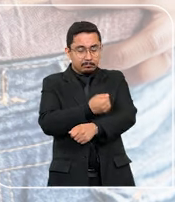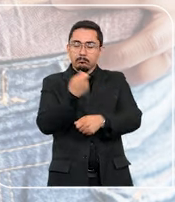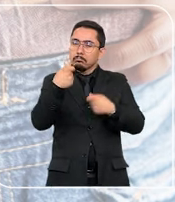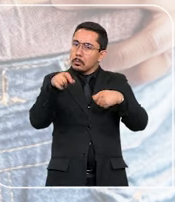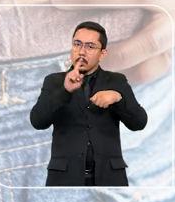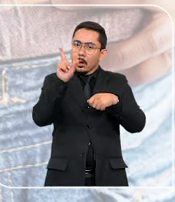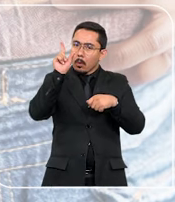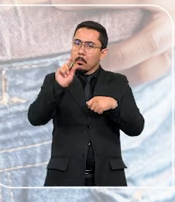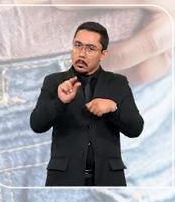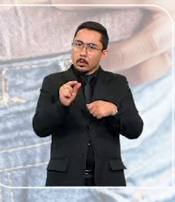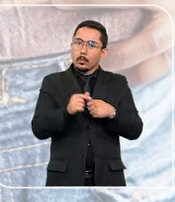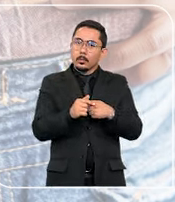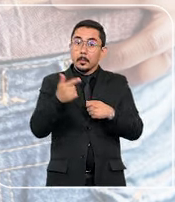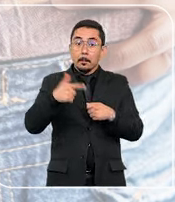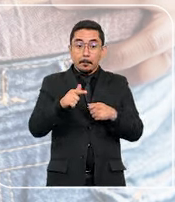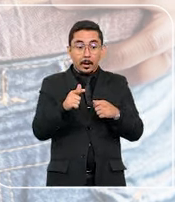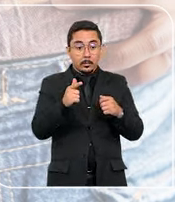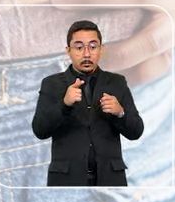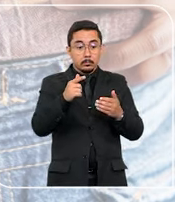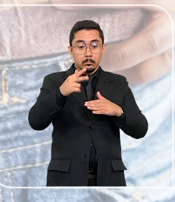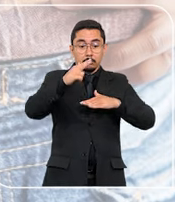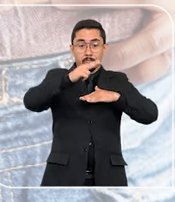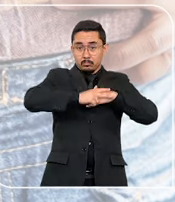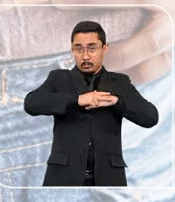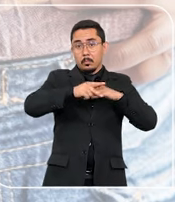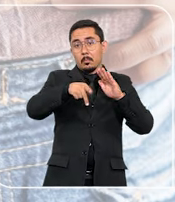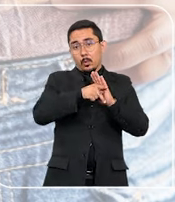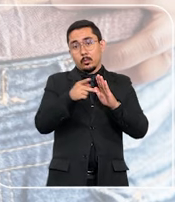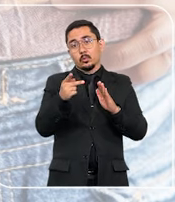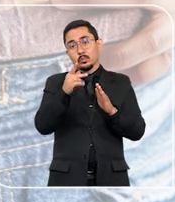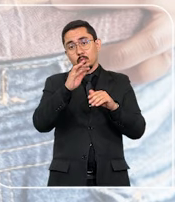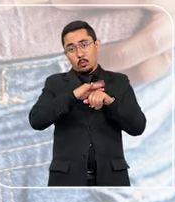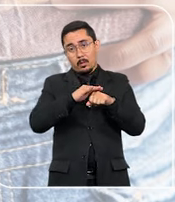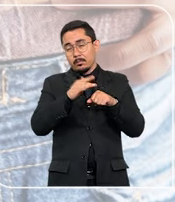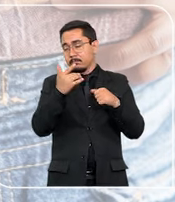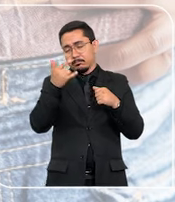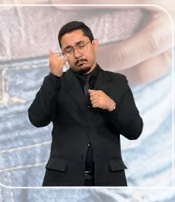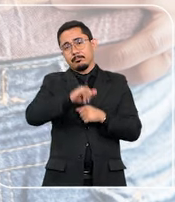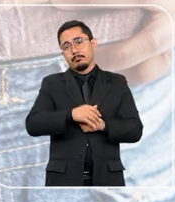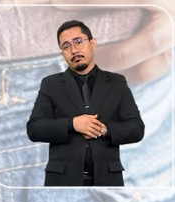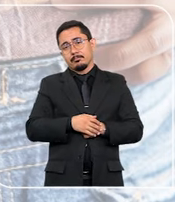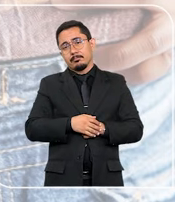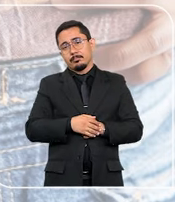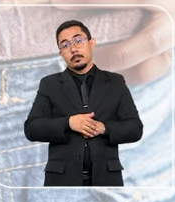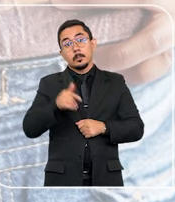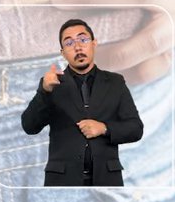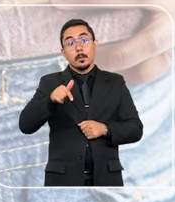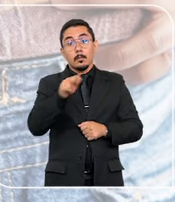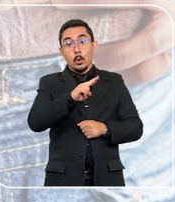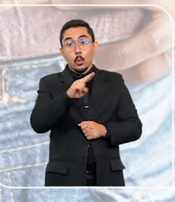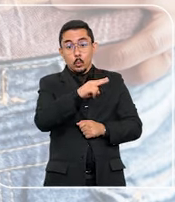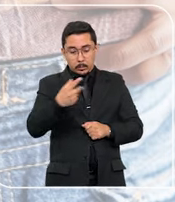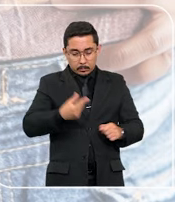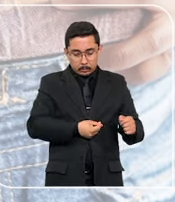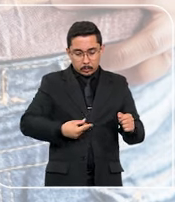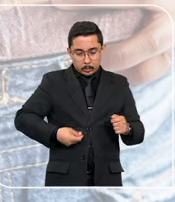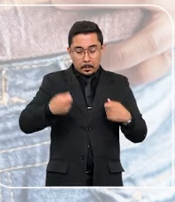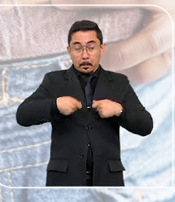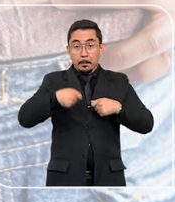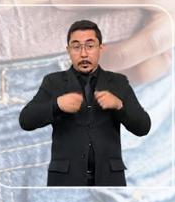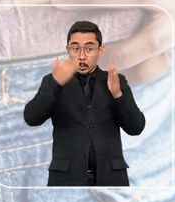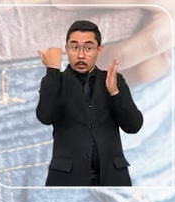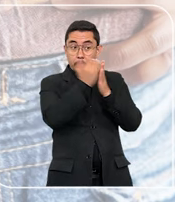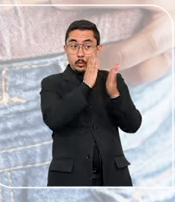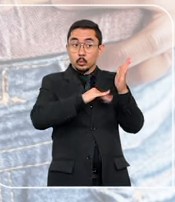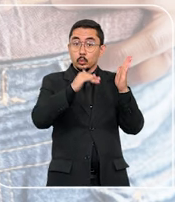de internação em razão da doença. Segundo a ministra Nancy Andrigui, a análise quanto à obrigatoriedade do fornecimento da bomba deve observar os parâmetros